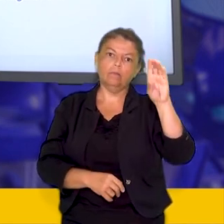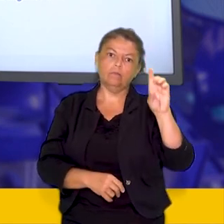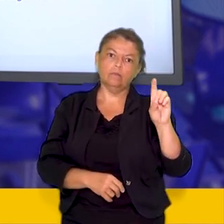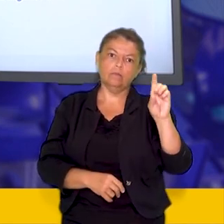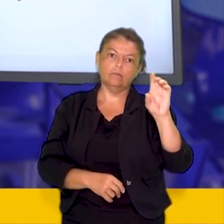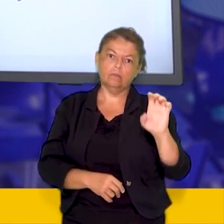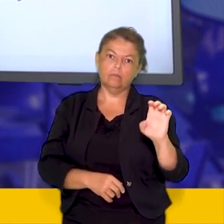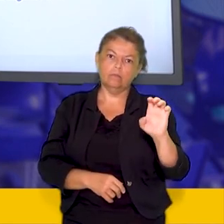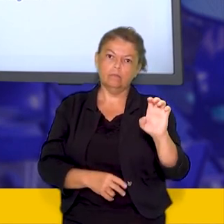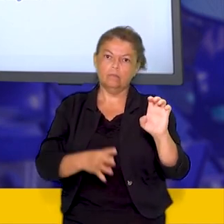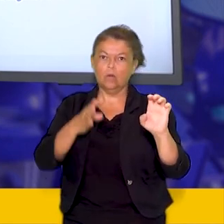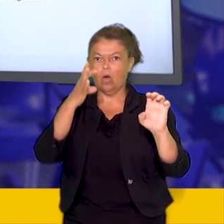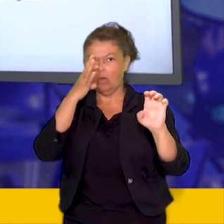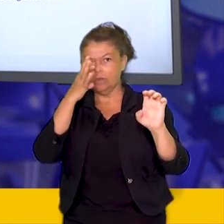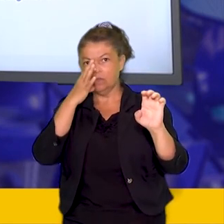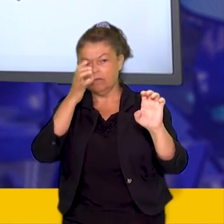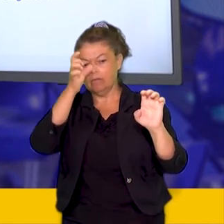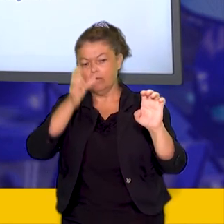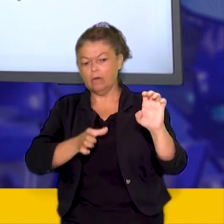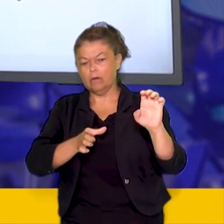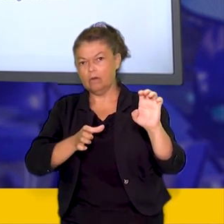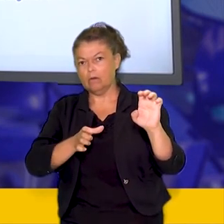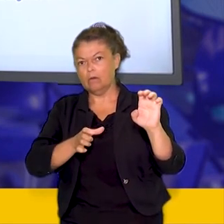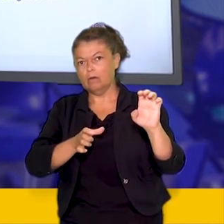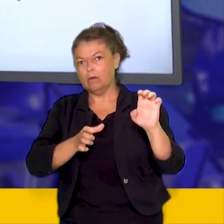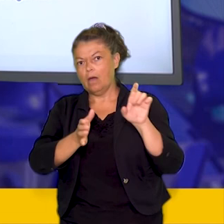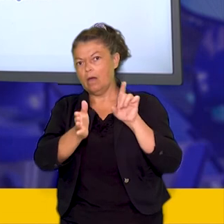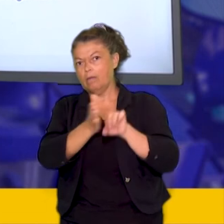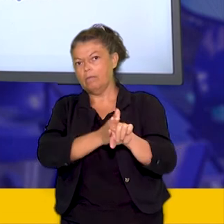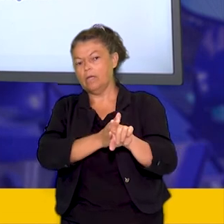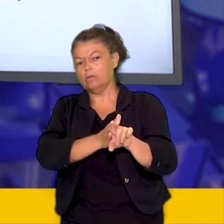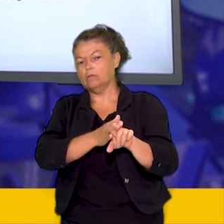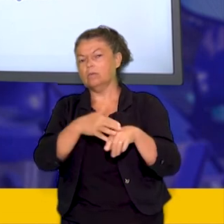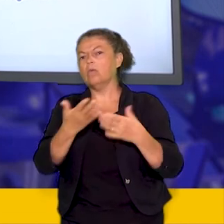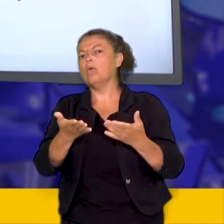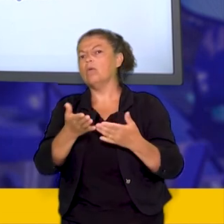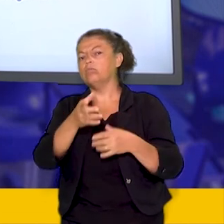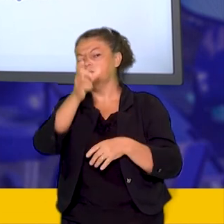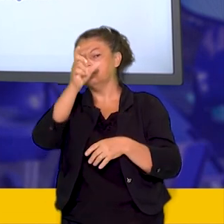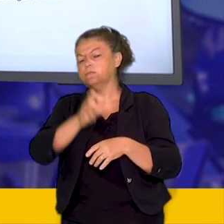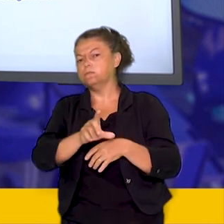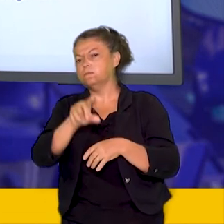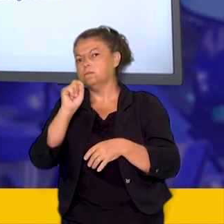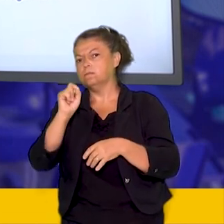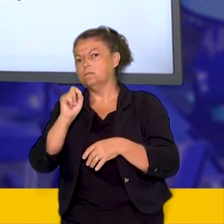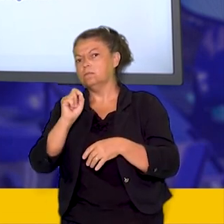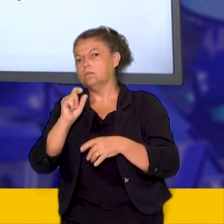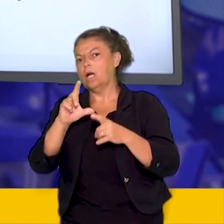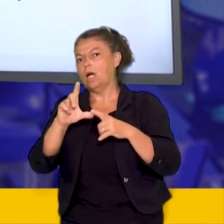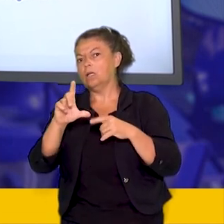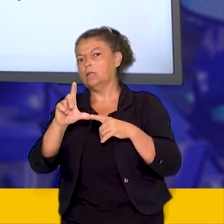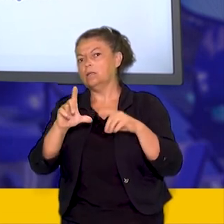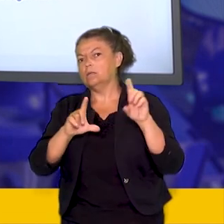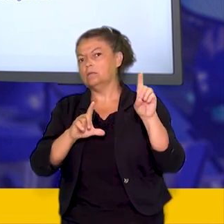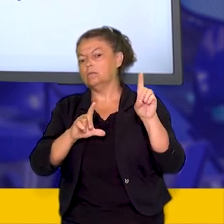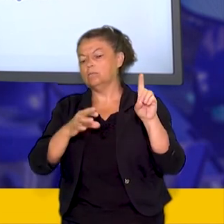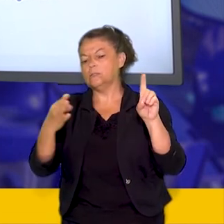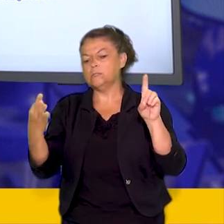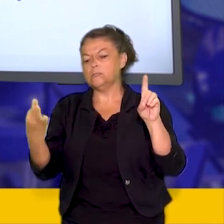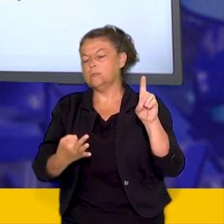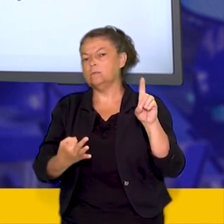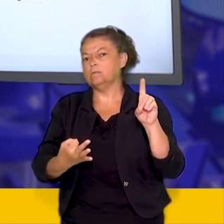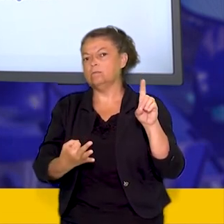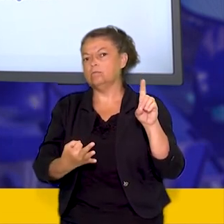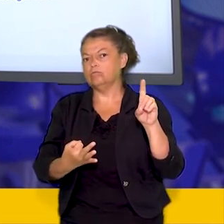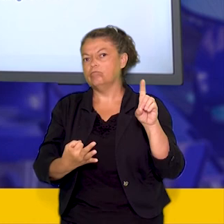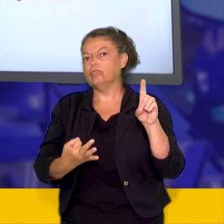e ao observar a pergunta chegamos à conclusão de que a resposta da letra D é a correta que é